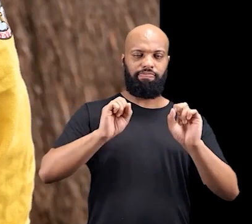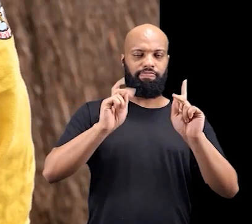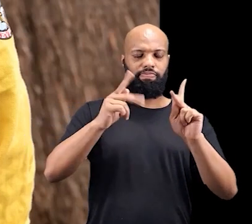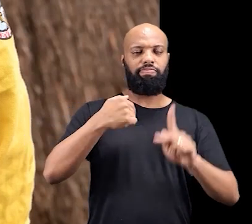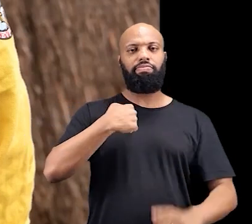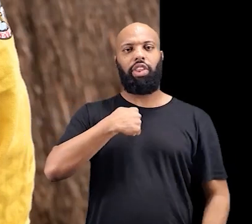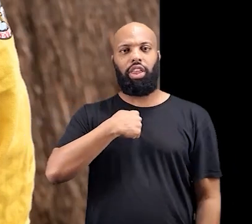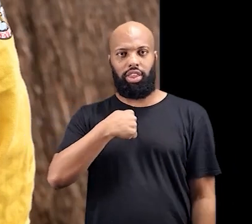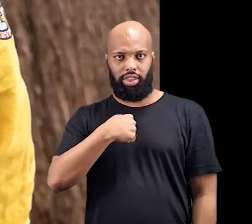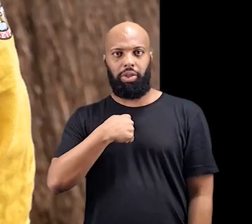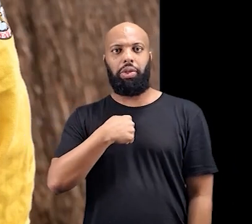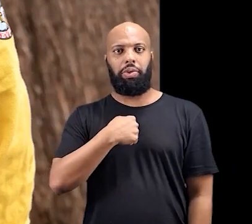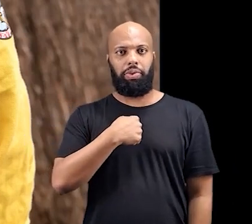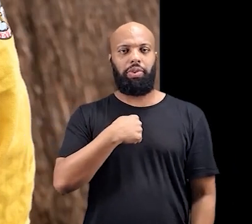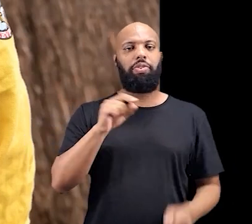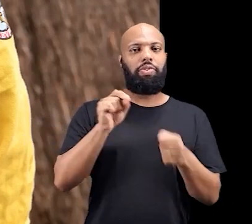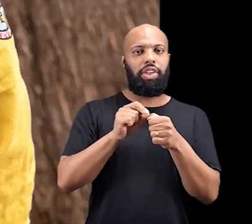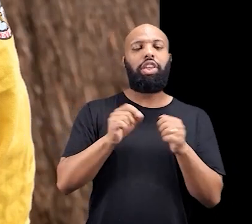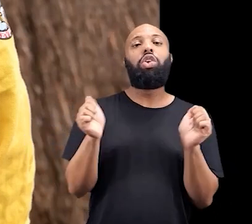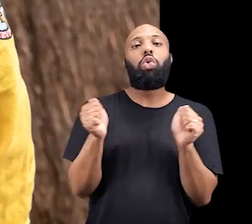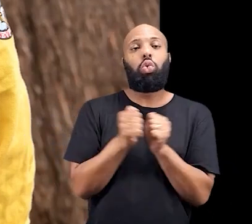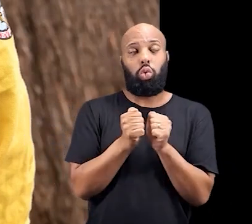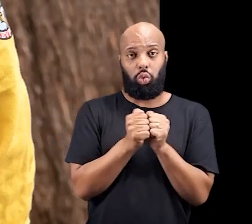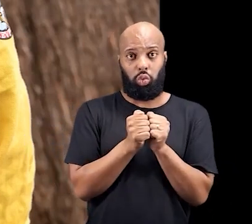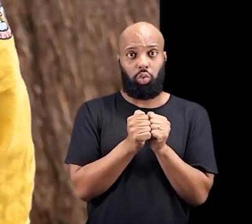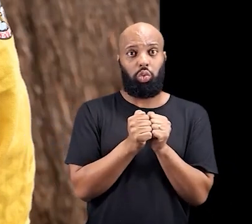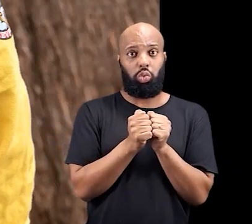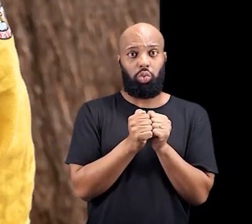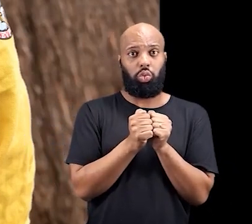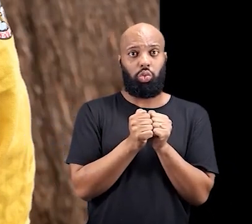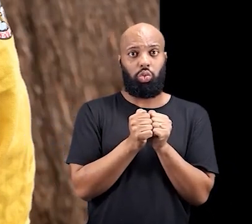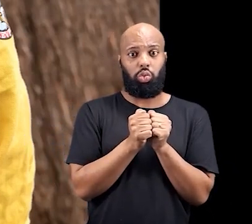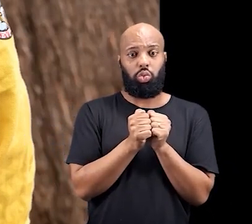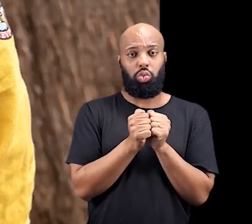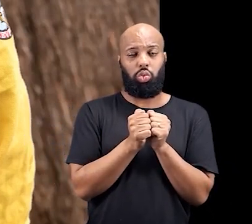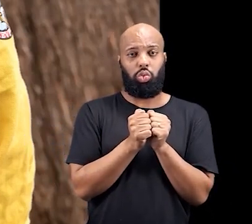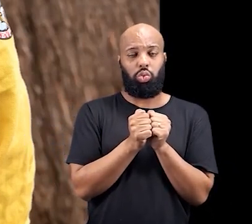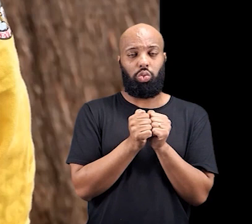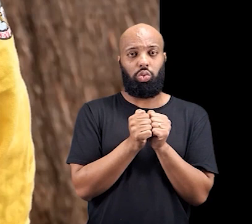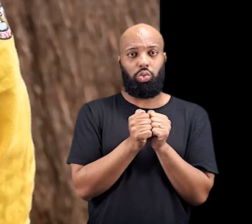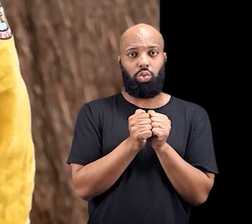vocês um pouco do vídeo, tá? Que eu fiz com